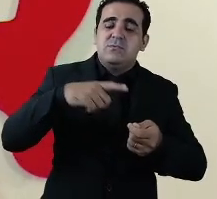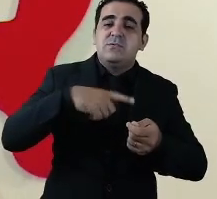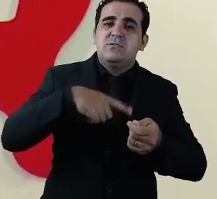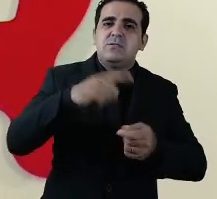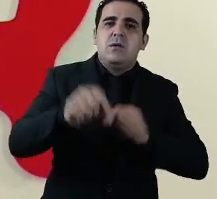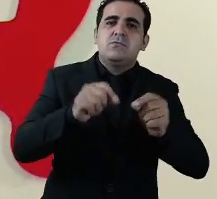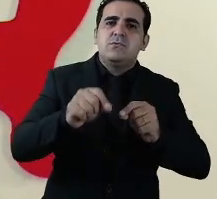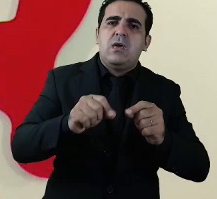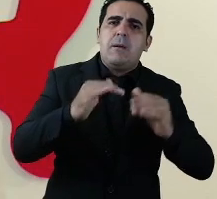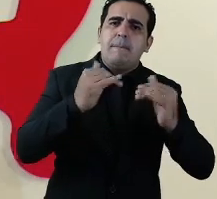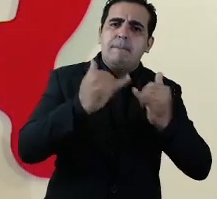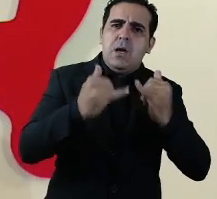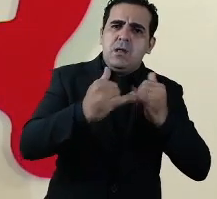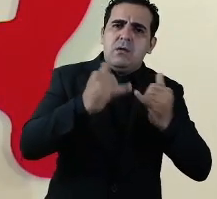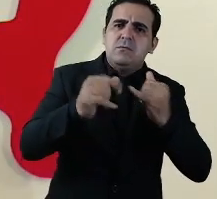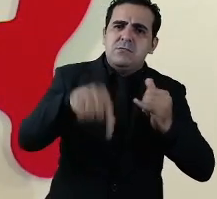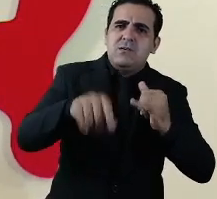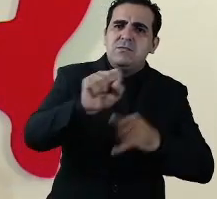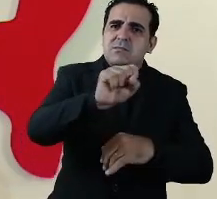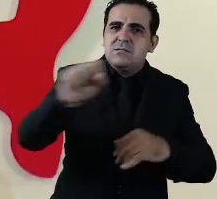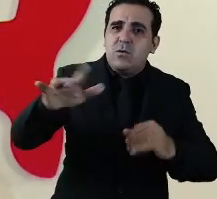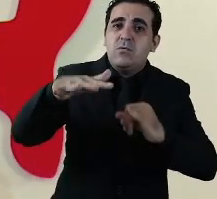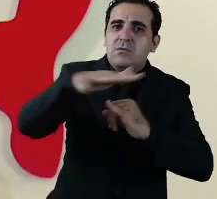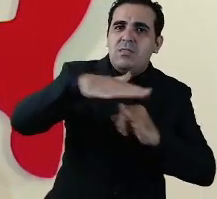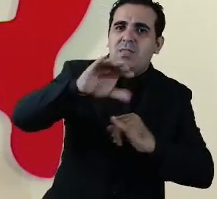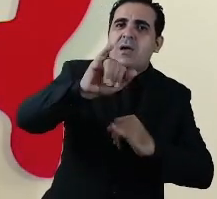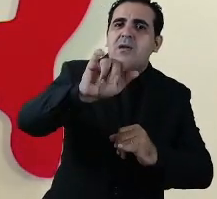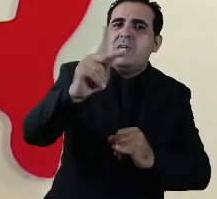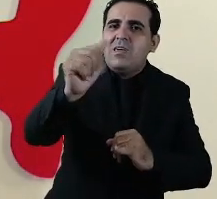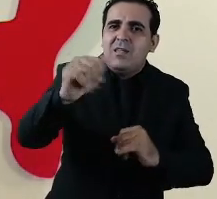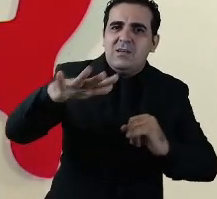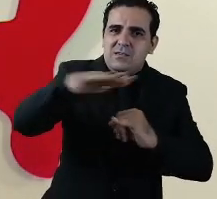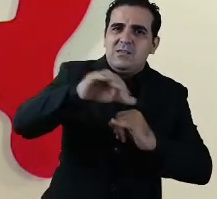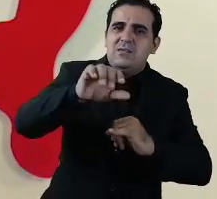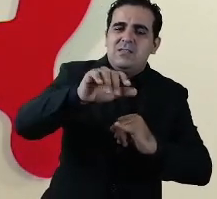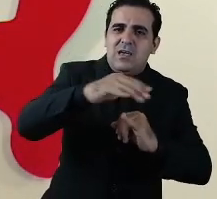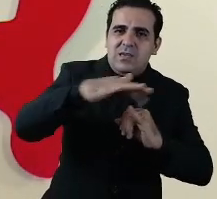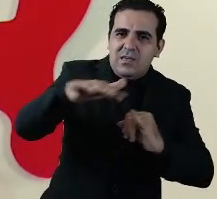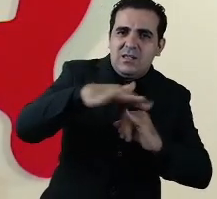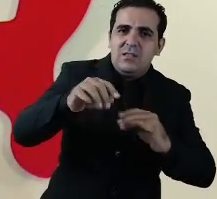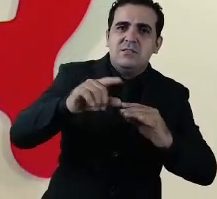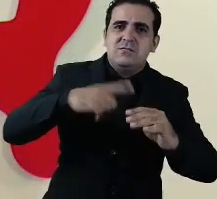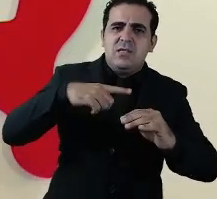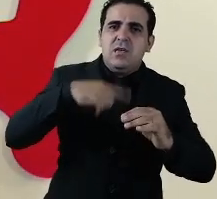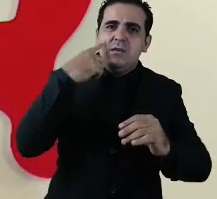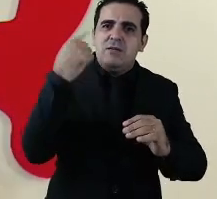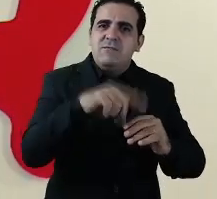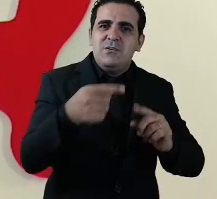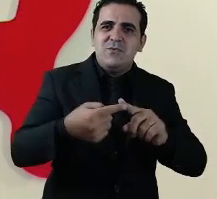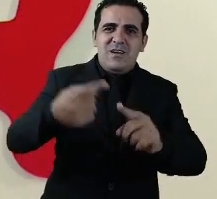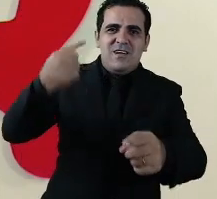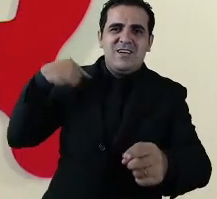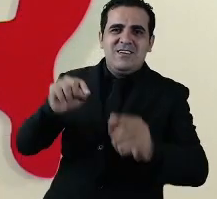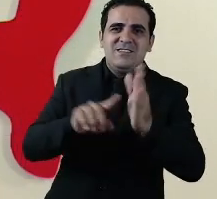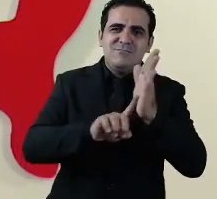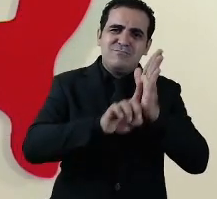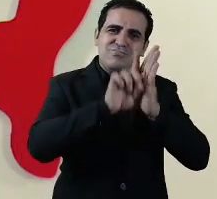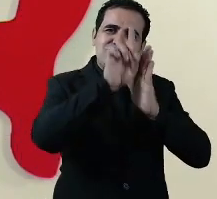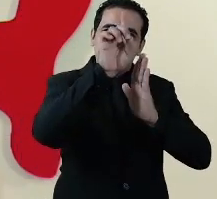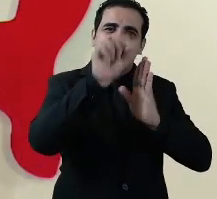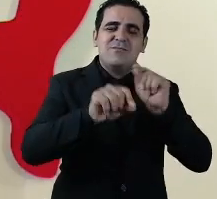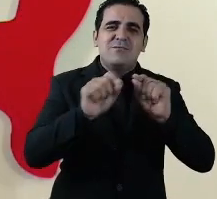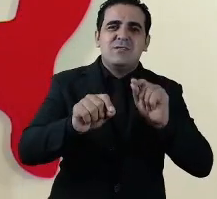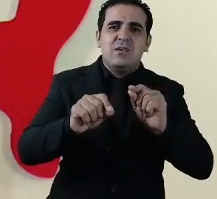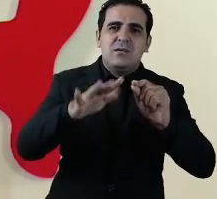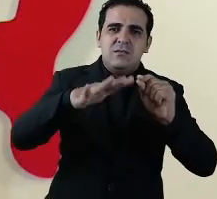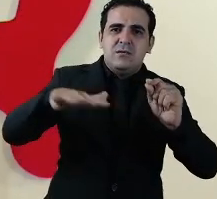ilha de estabilização tendência como revelei com gráficos matemáticos modelos matemáticos mas